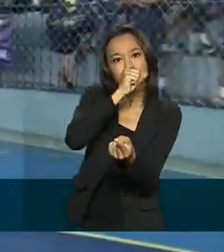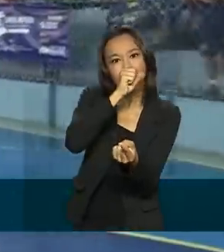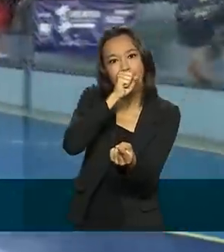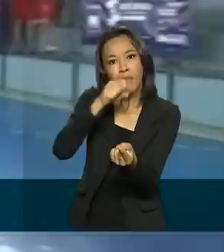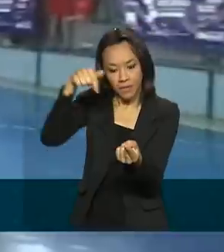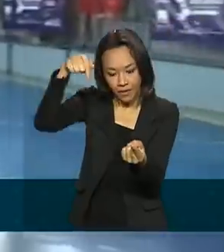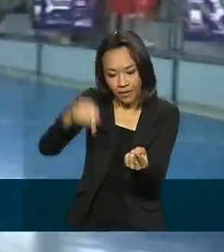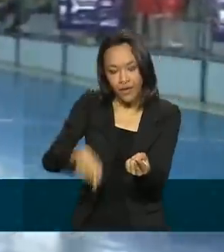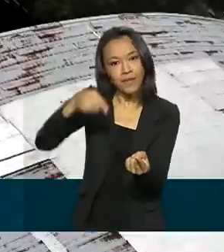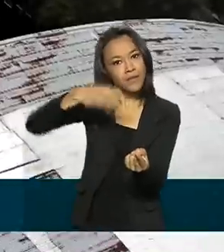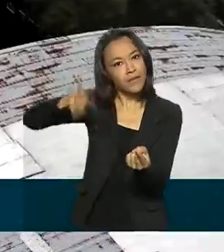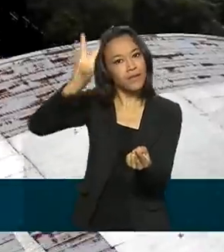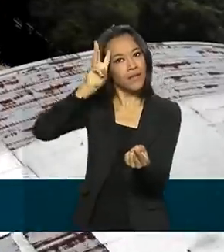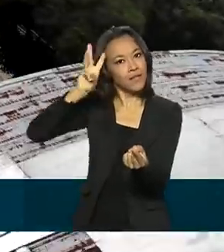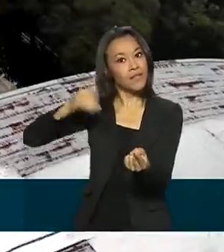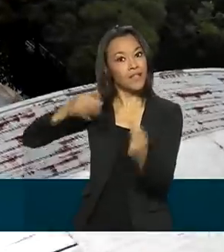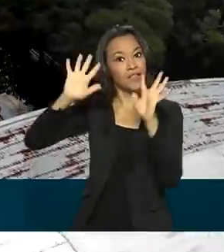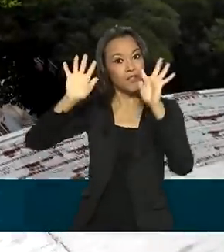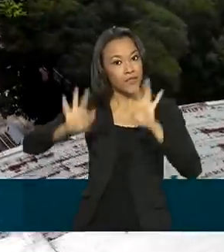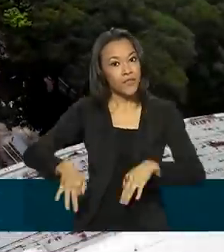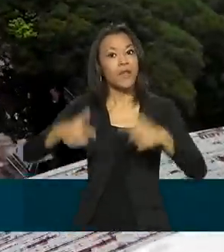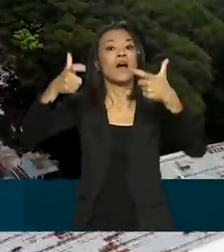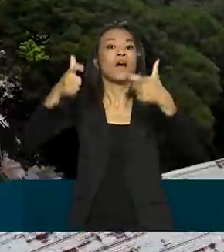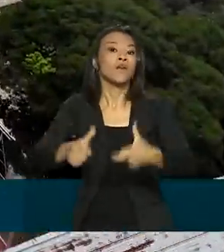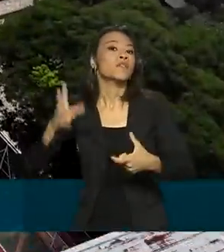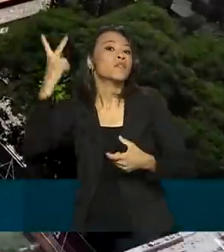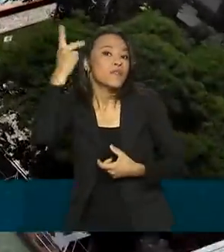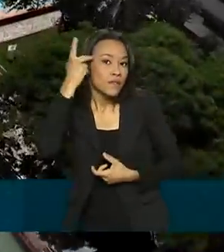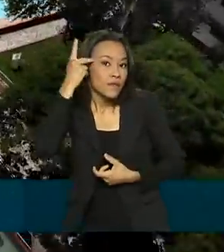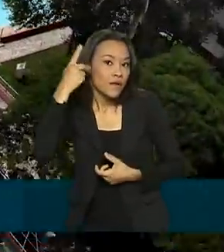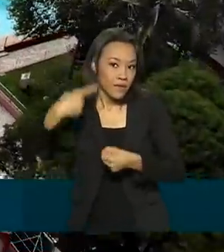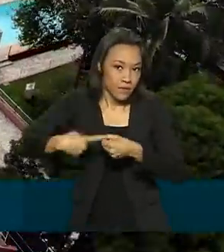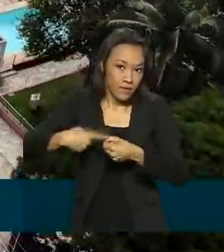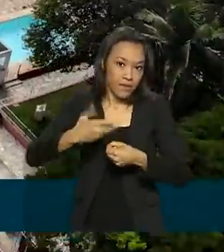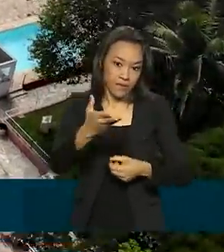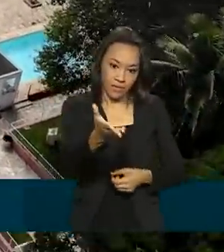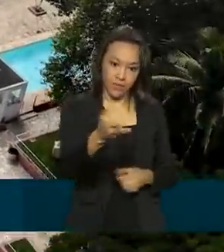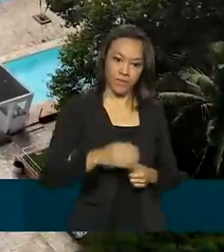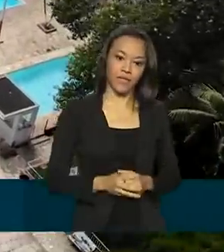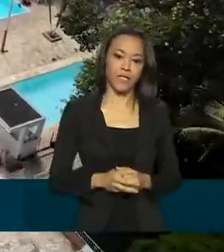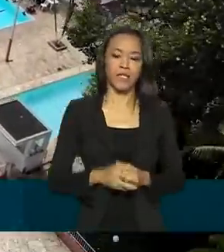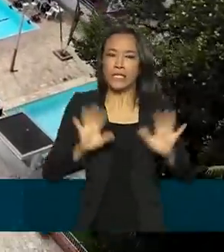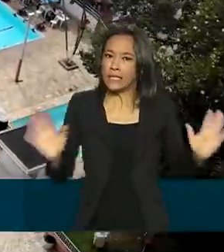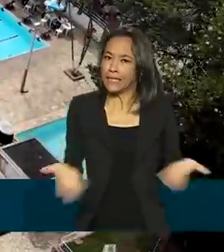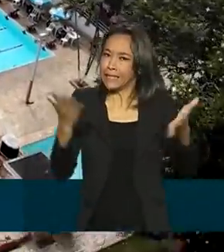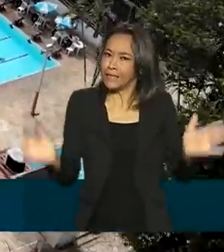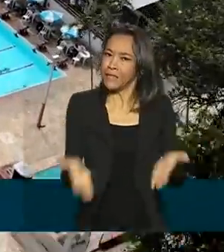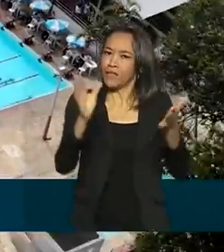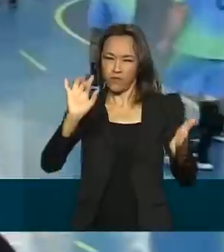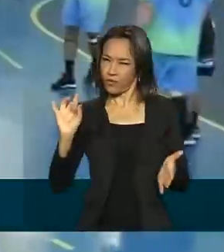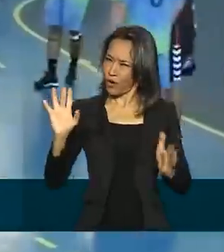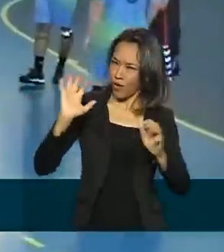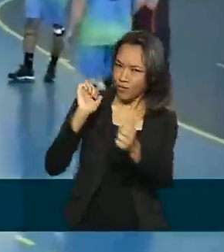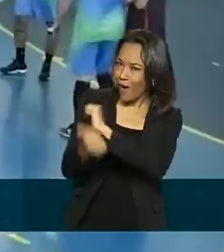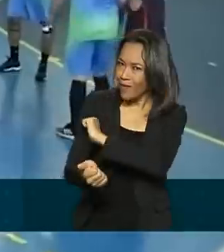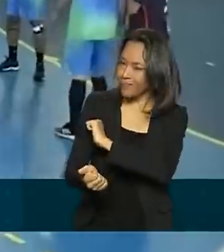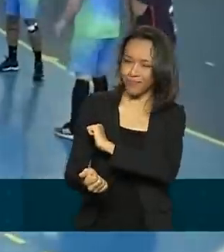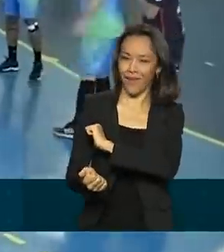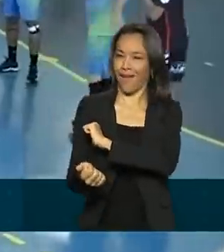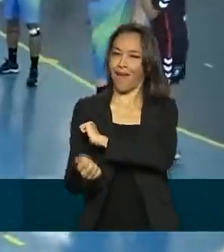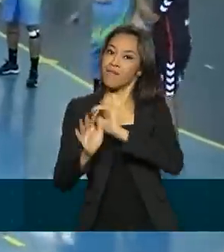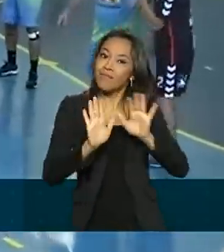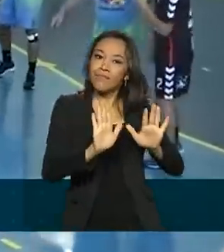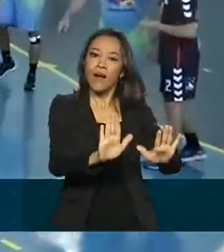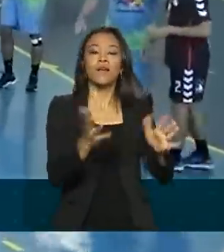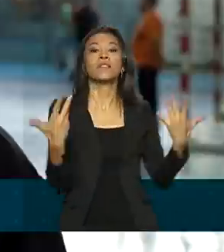terminaram nessa terça-feira em São José dos Campos, São Paulo. Incentivo não só para o esporte, mas também